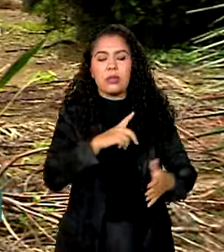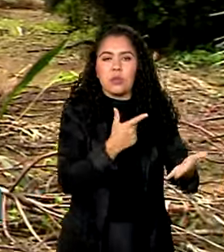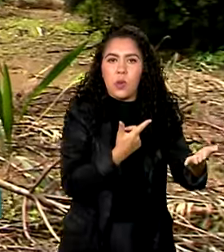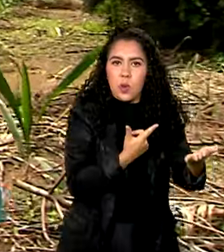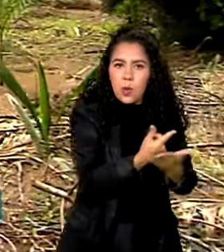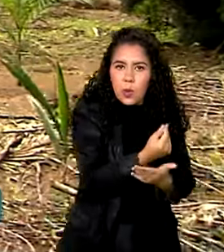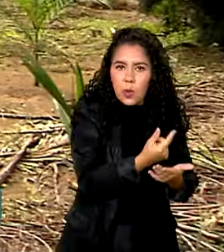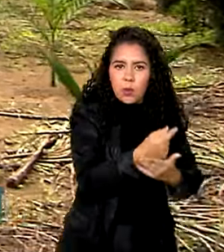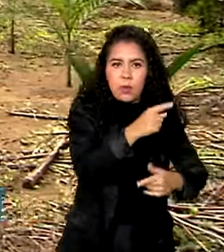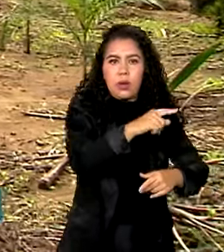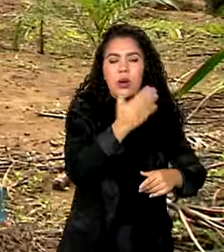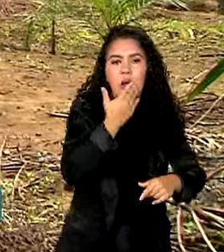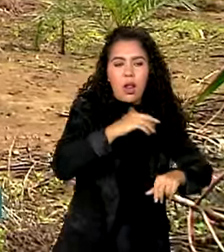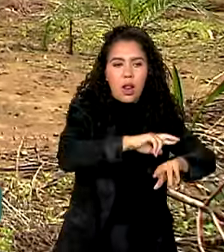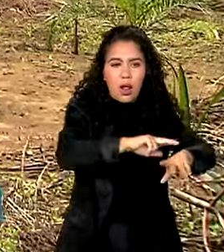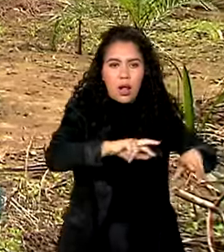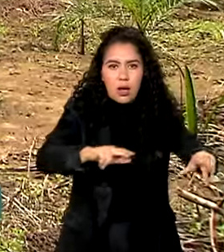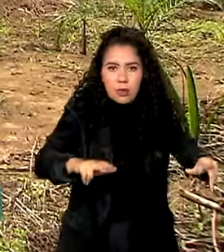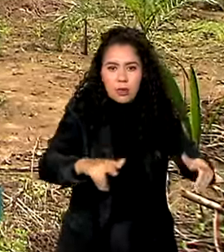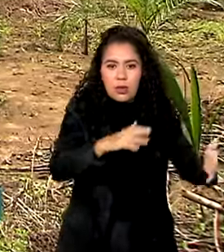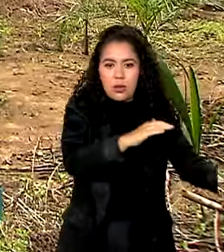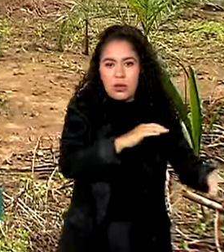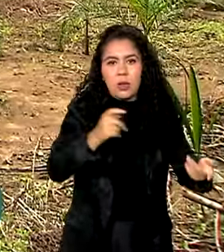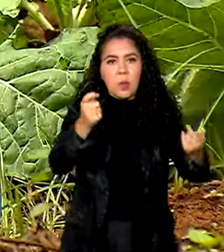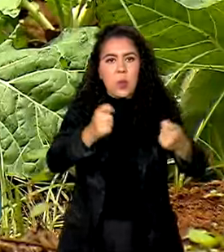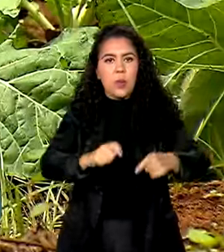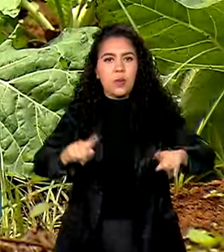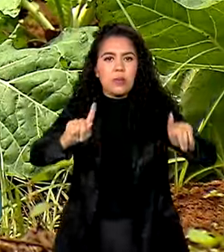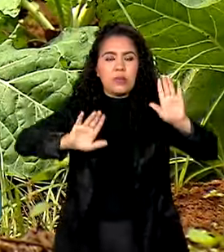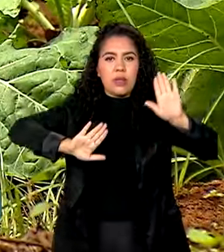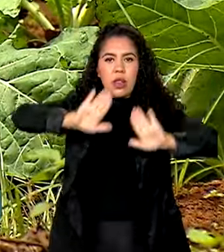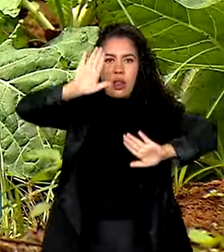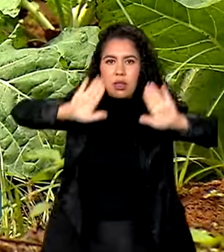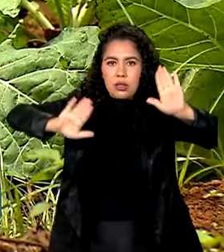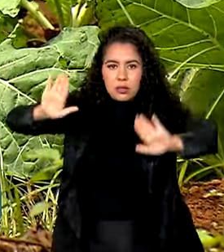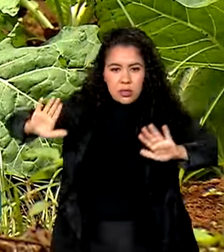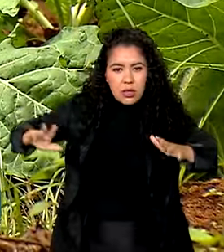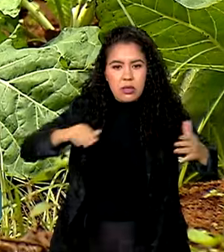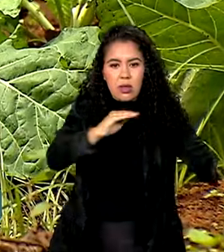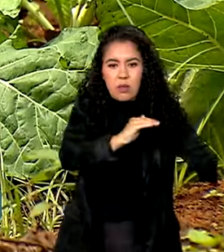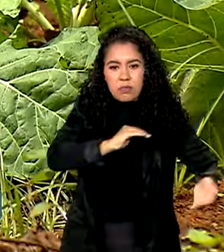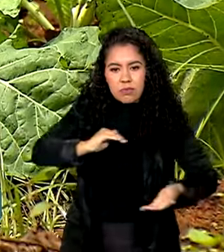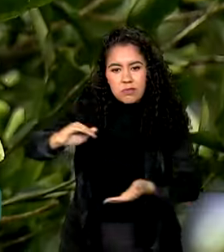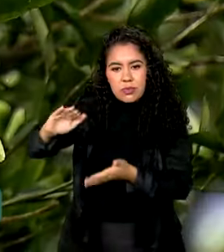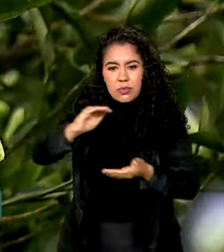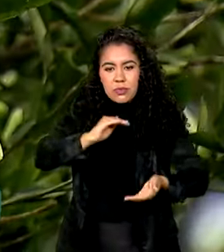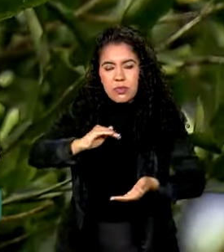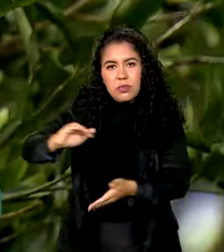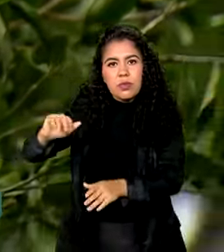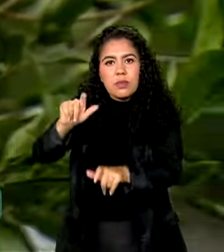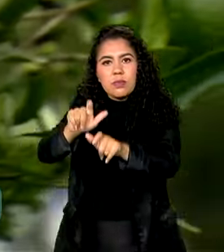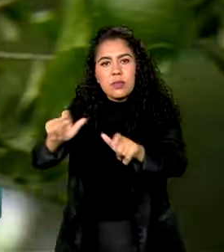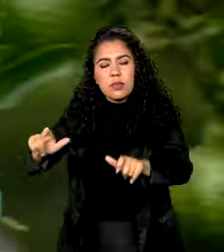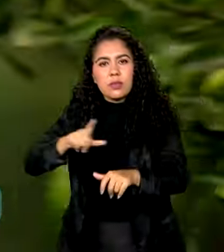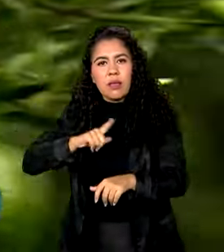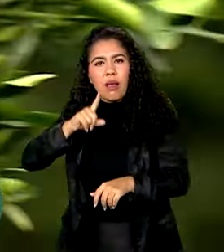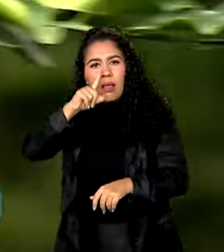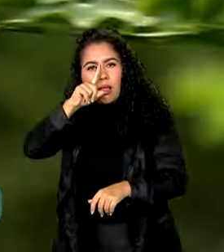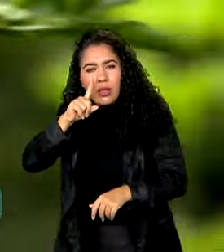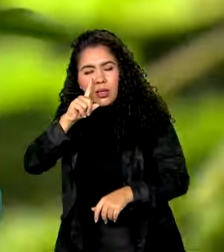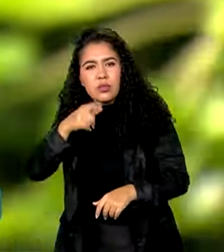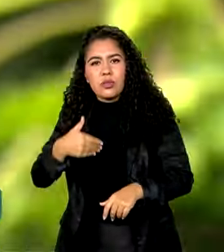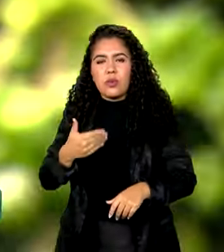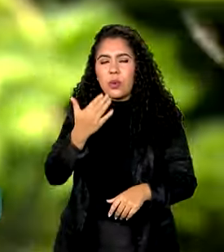agricultura familiar, com dispensa de licitação e repassa para pessoas que estão vulneráveis, com risco nutricional.